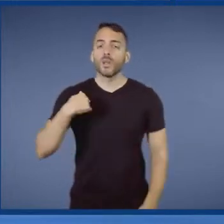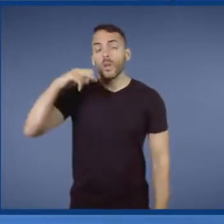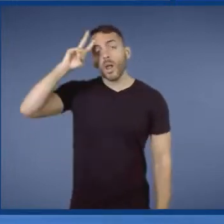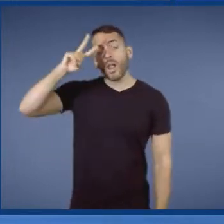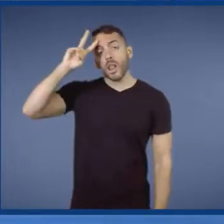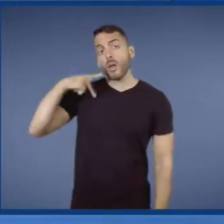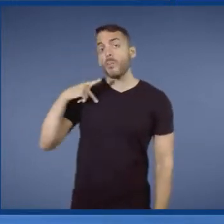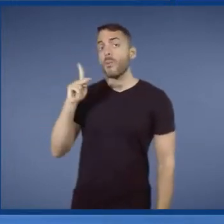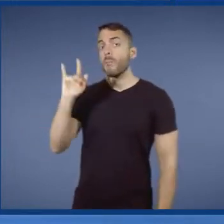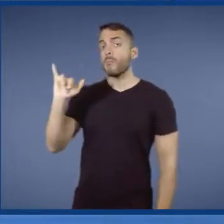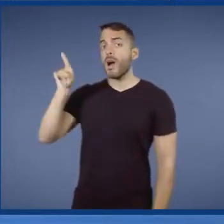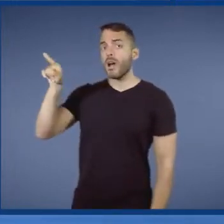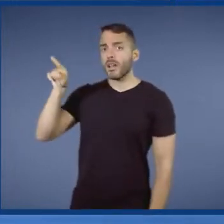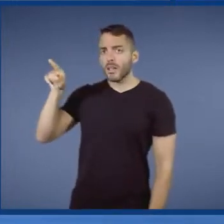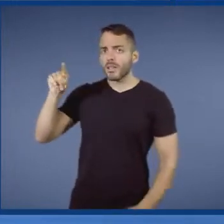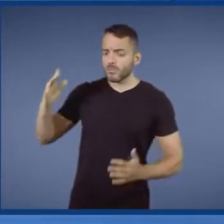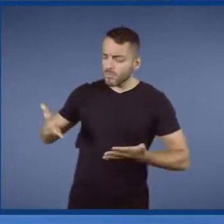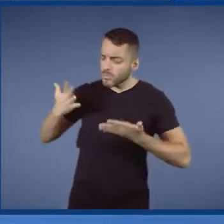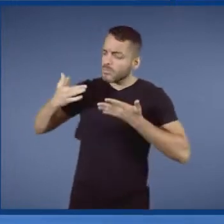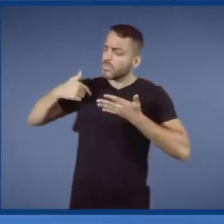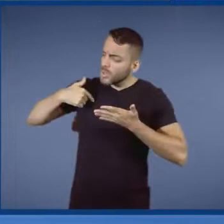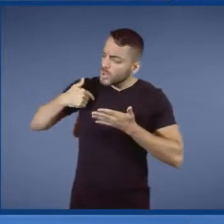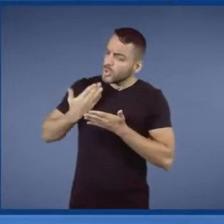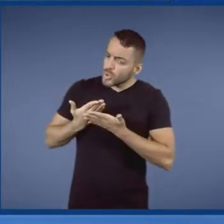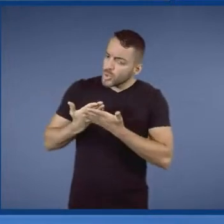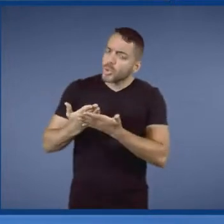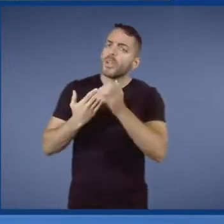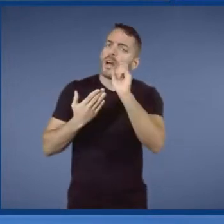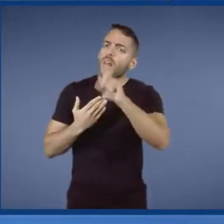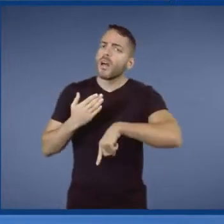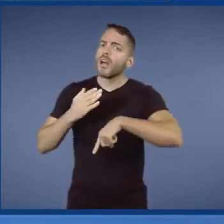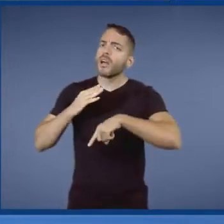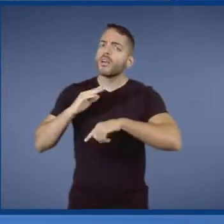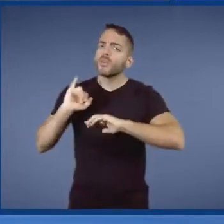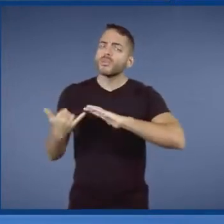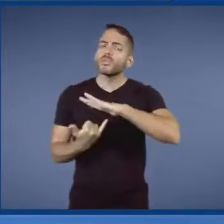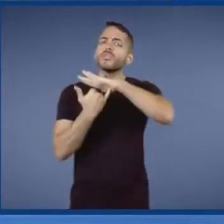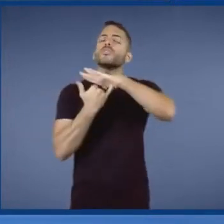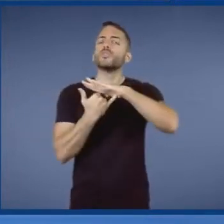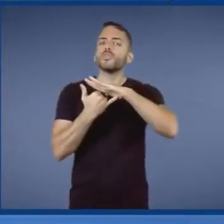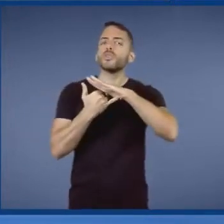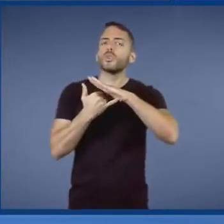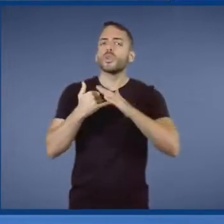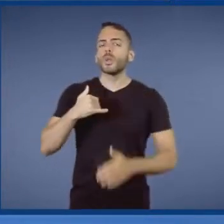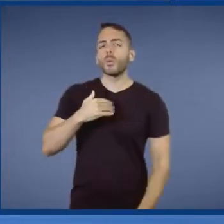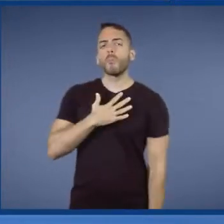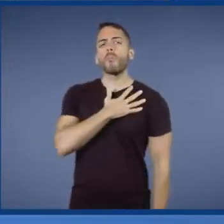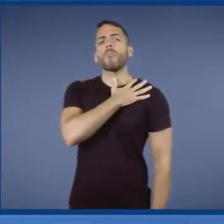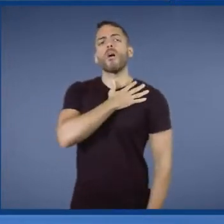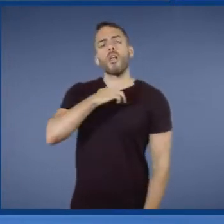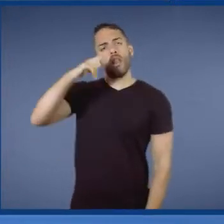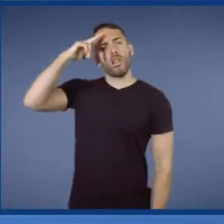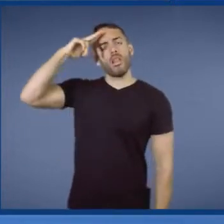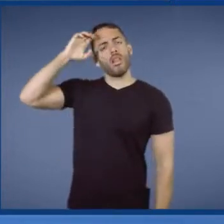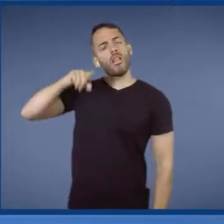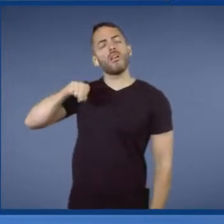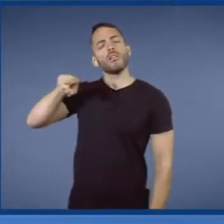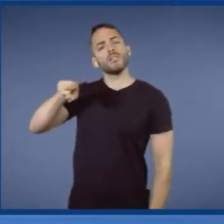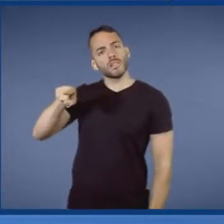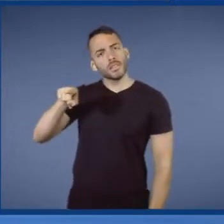incentivando a estudar para o Instituto Militar de Venharia. É impossível não lembrar do câncer lá no IME.